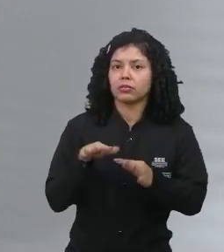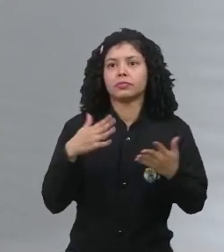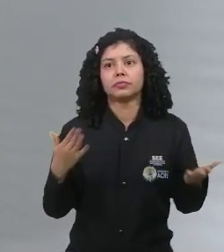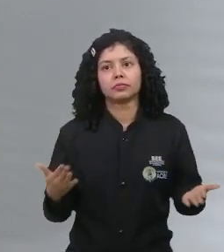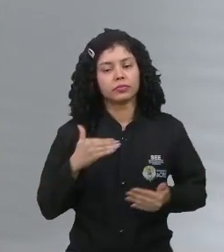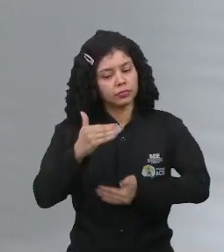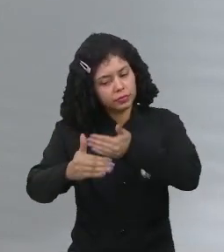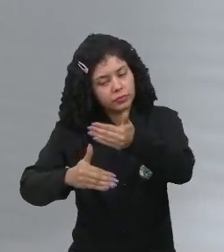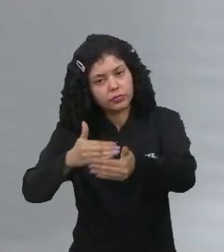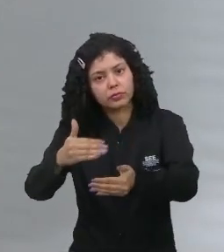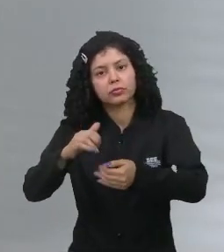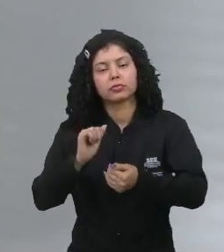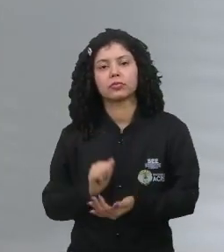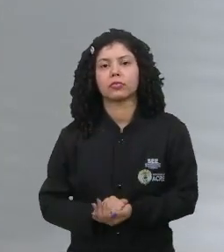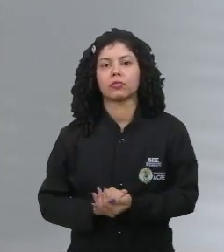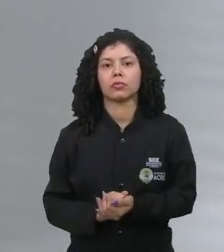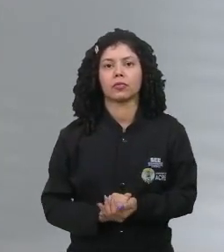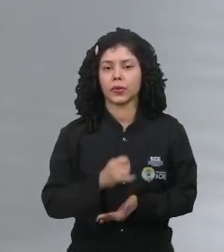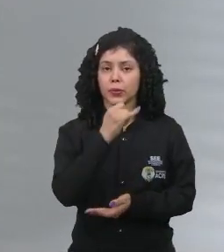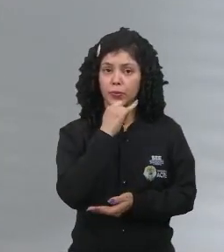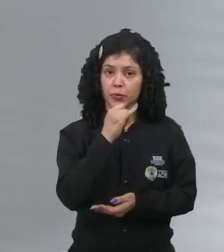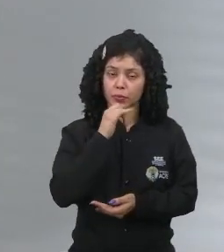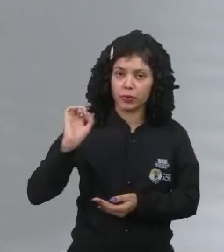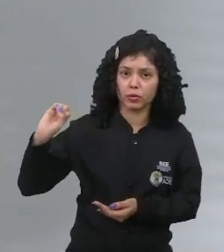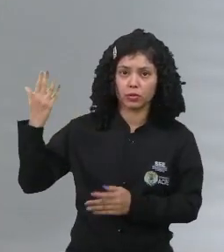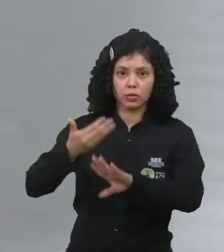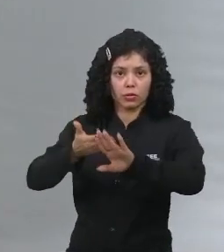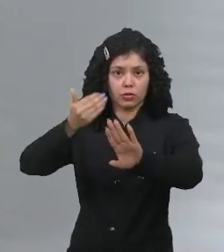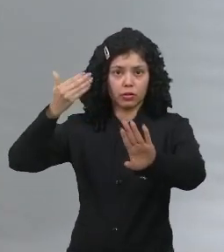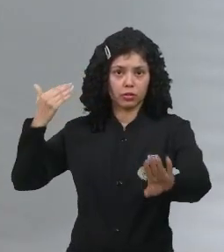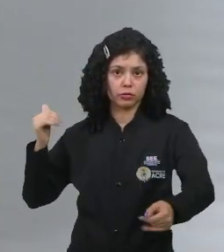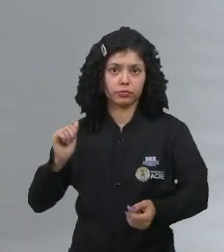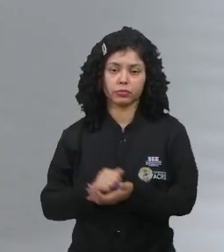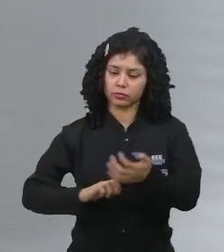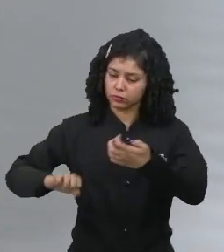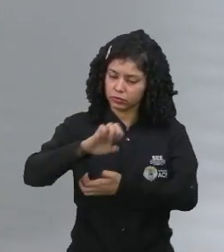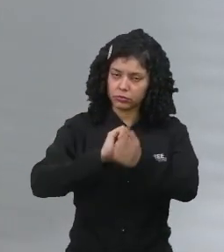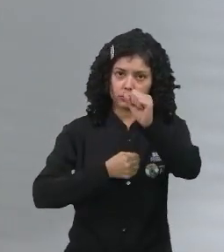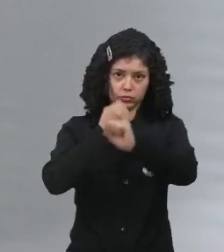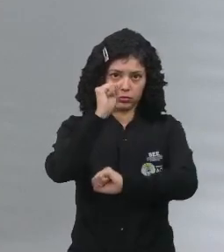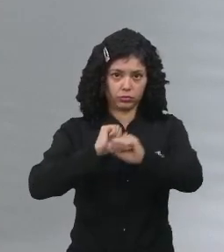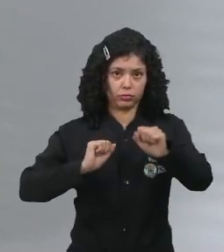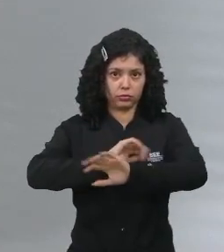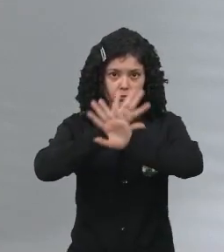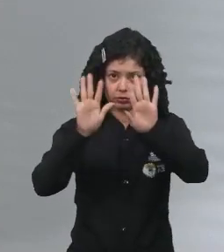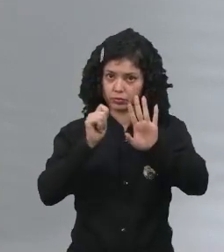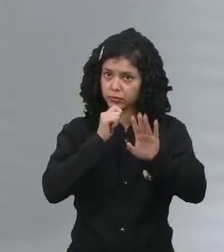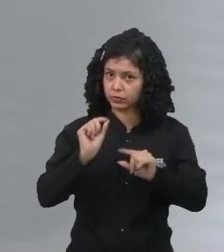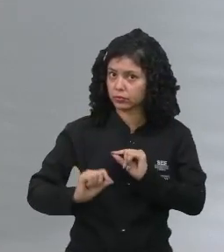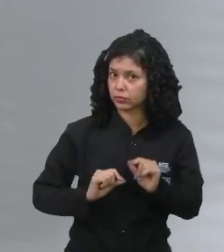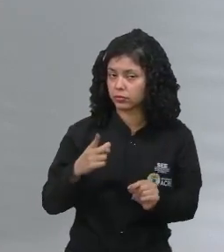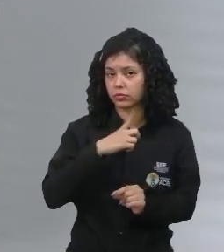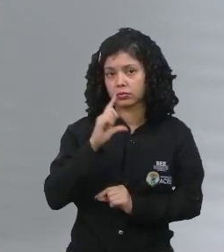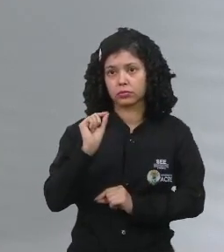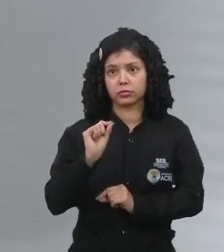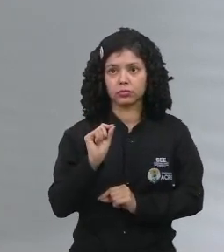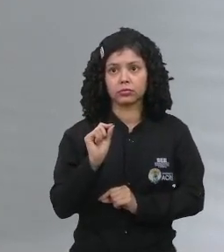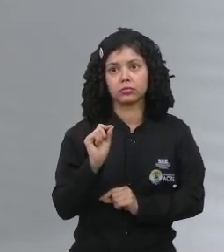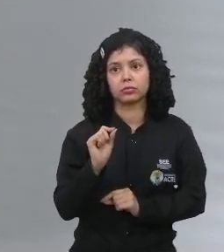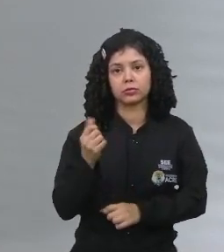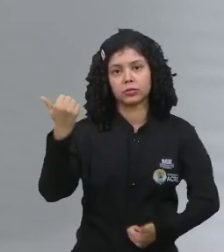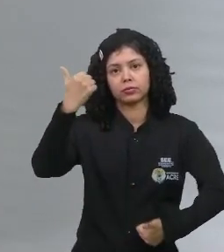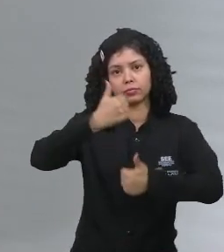desenvolvida, a exemplo do que ocorreu no passado com a Revolução Industrial Clássica, nós temos a